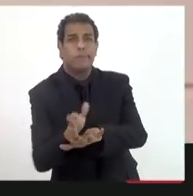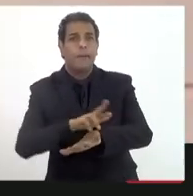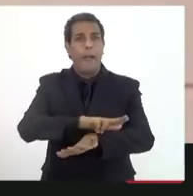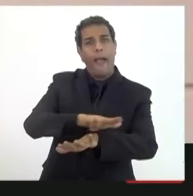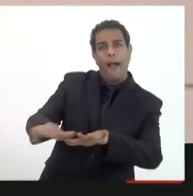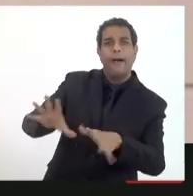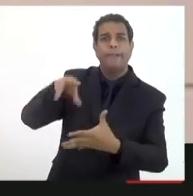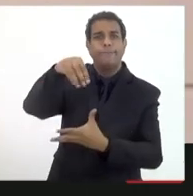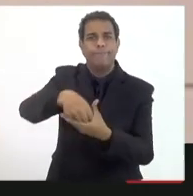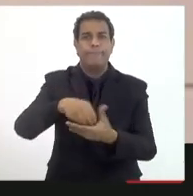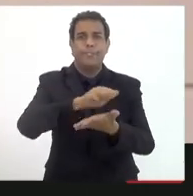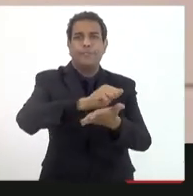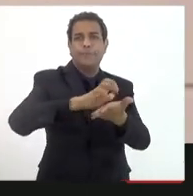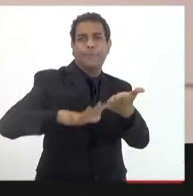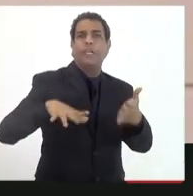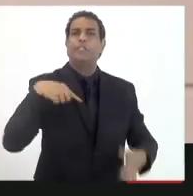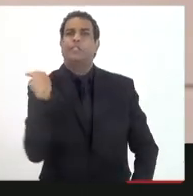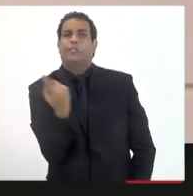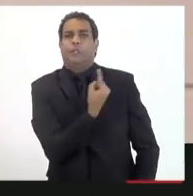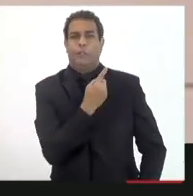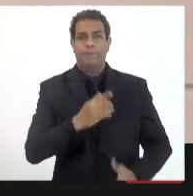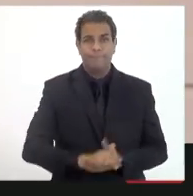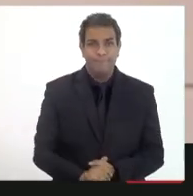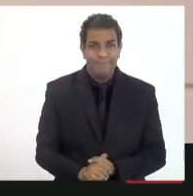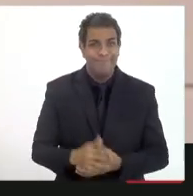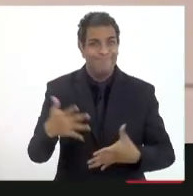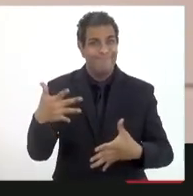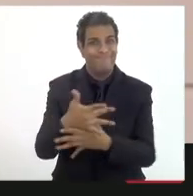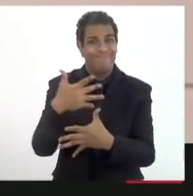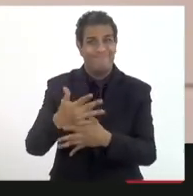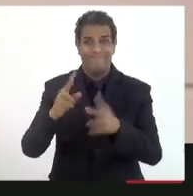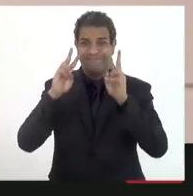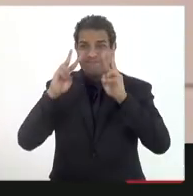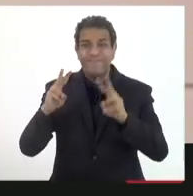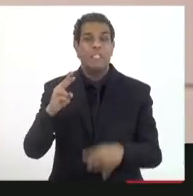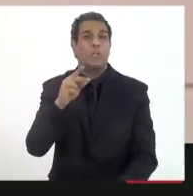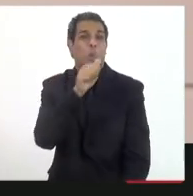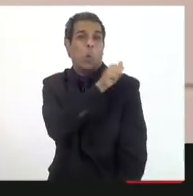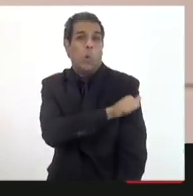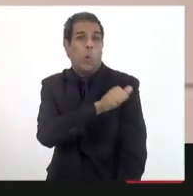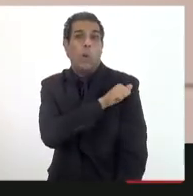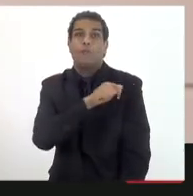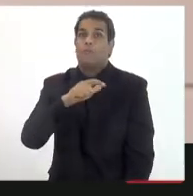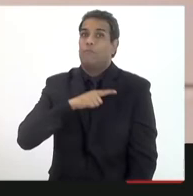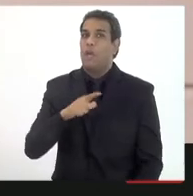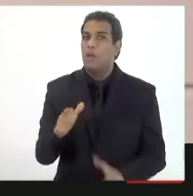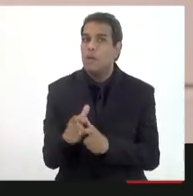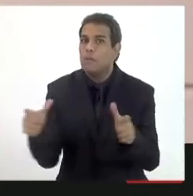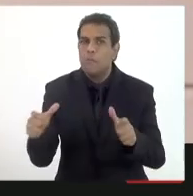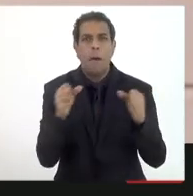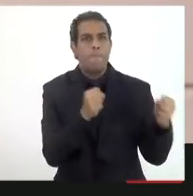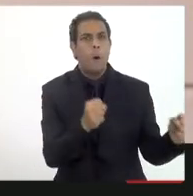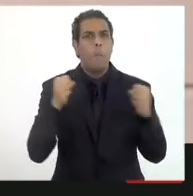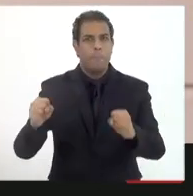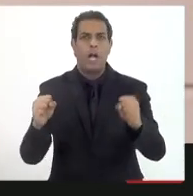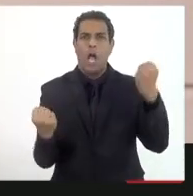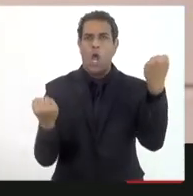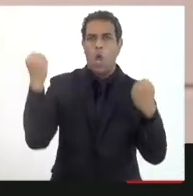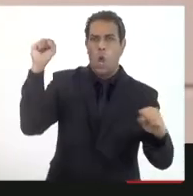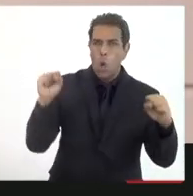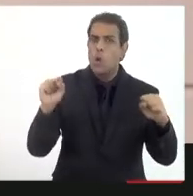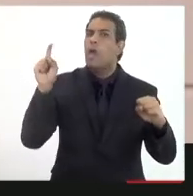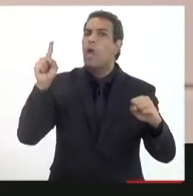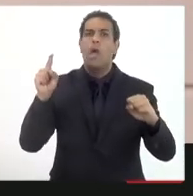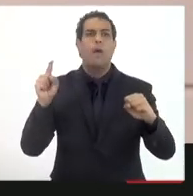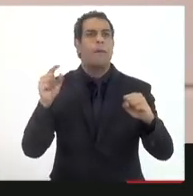atividades produtivas nossas o nosso estado é um estado que tem muitas vocações a indústria sem dúvida alguma é